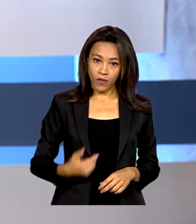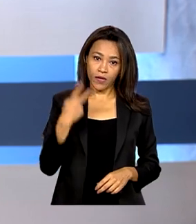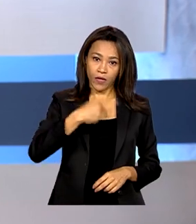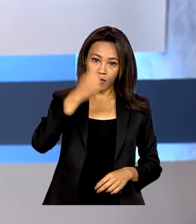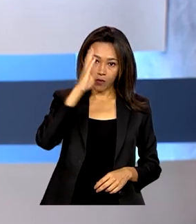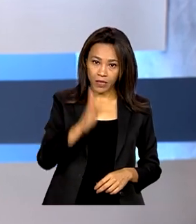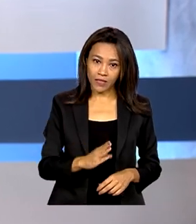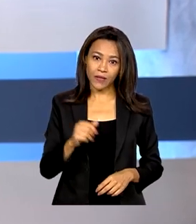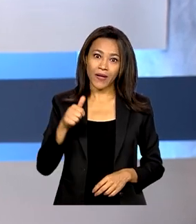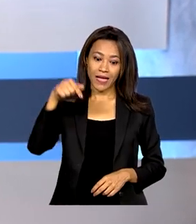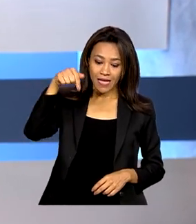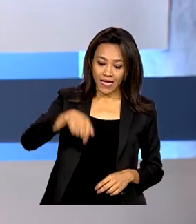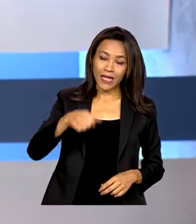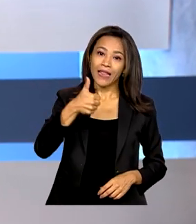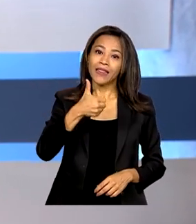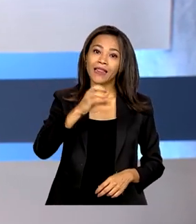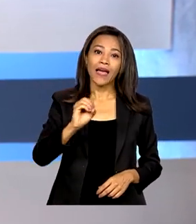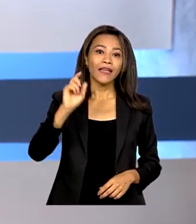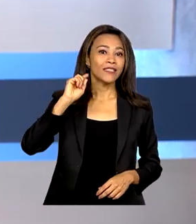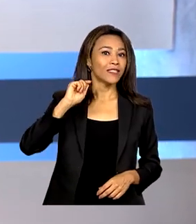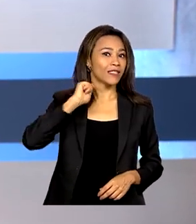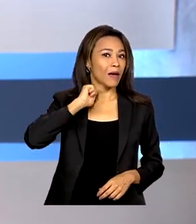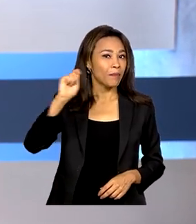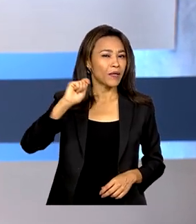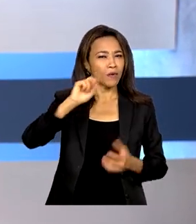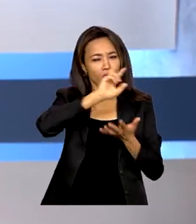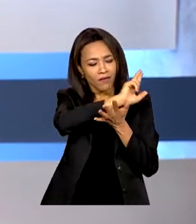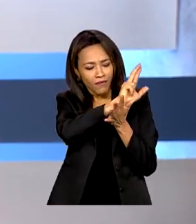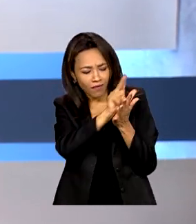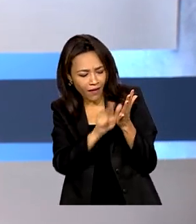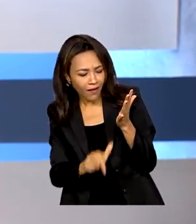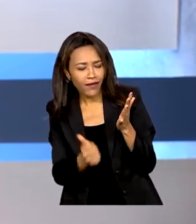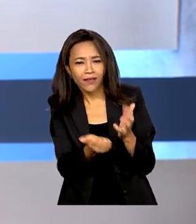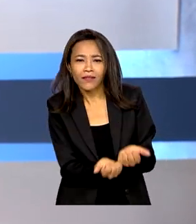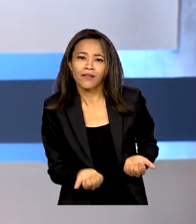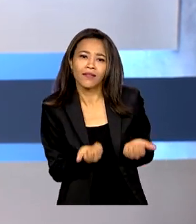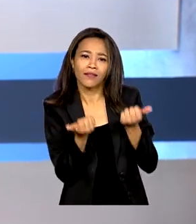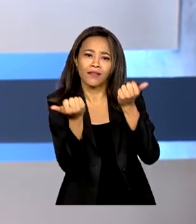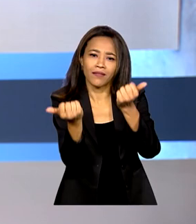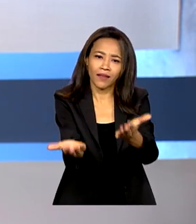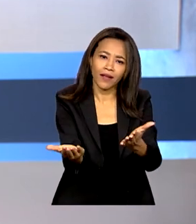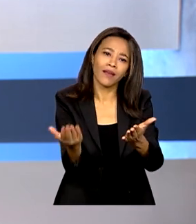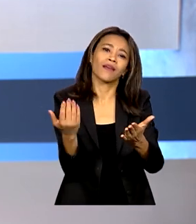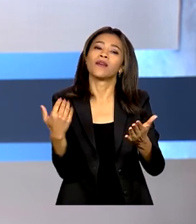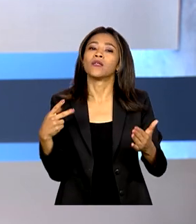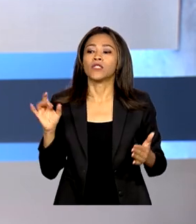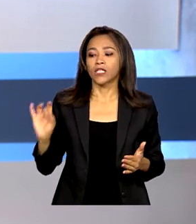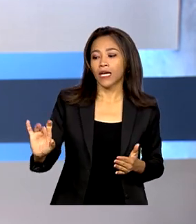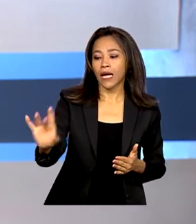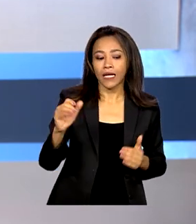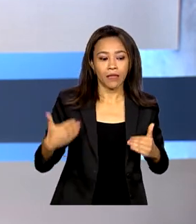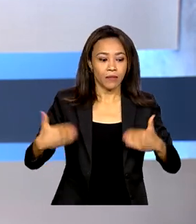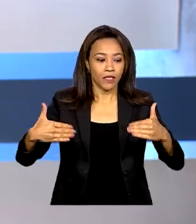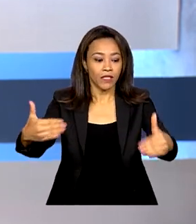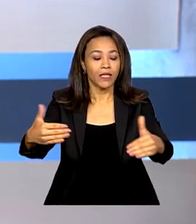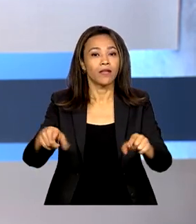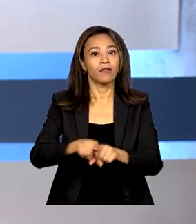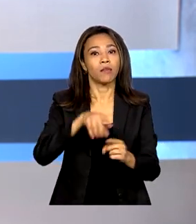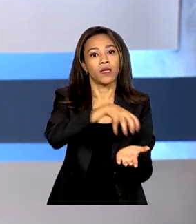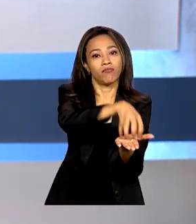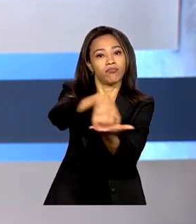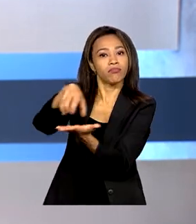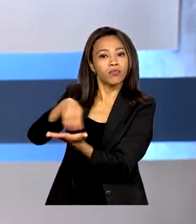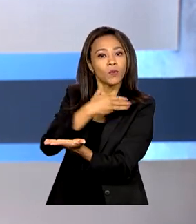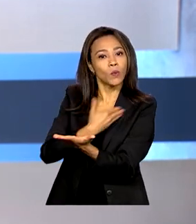este 10 de abril com uma extensa lista de entregas para a população de cada um de seus ministérios, órgãos e autarquias. De